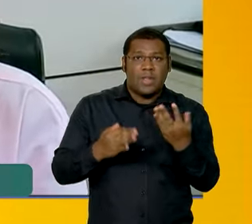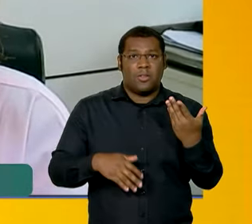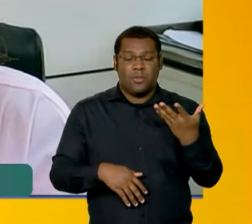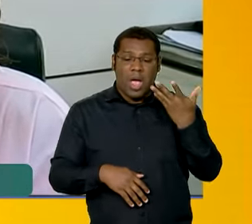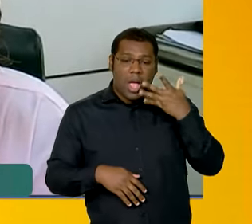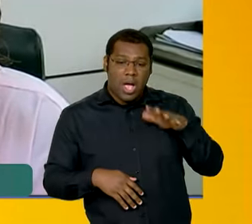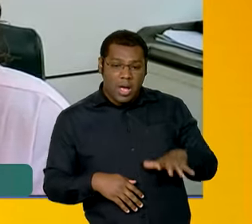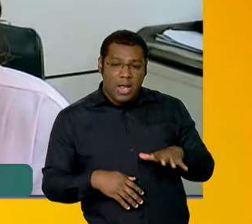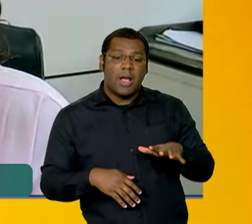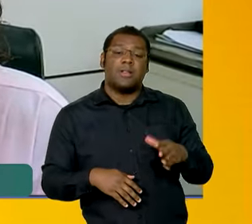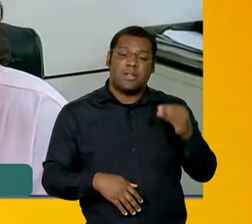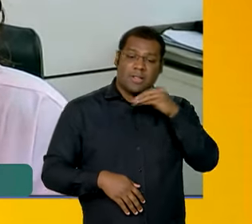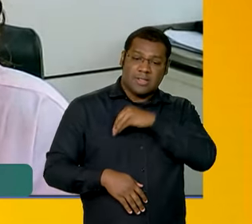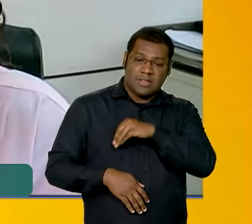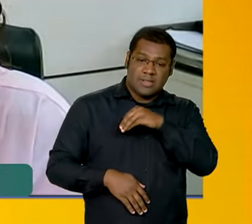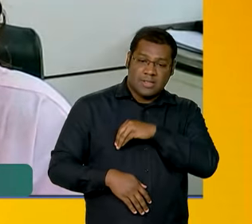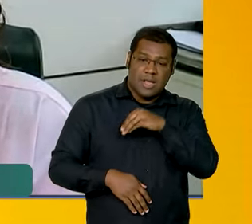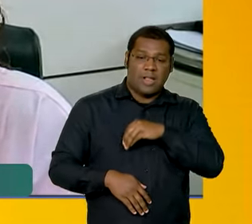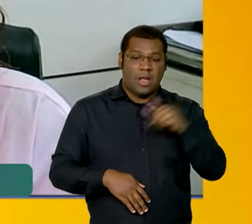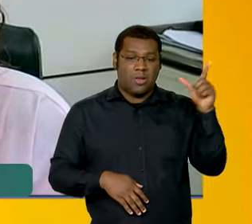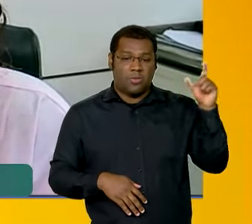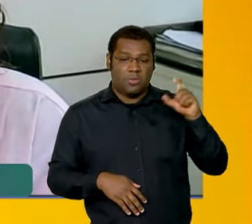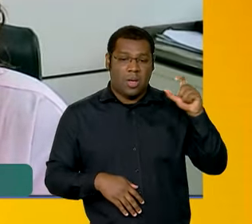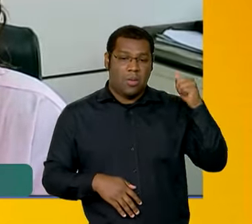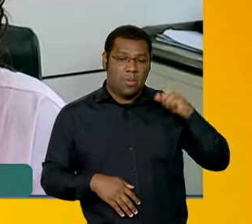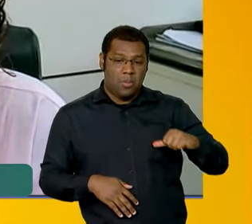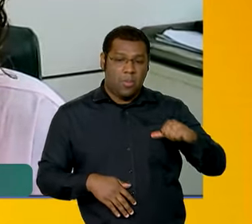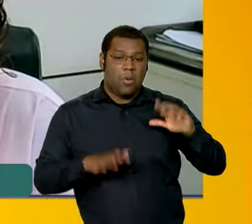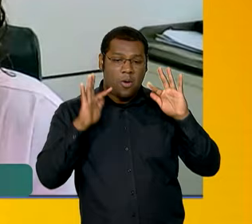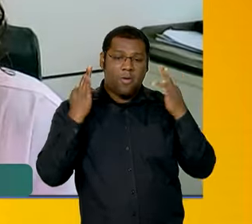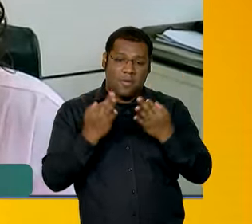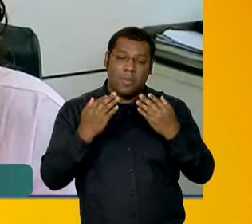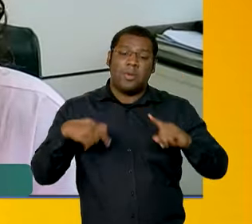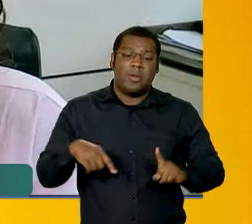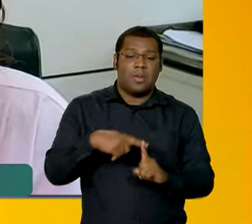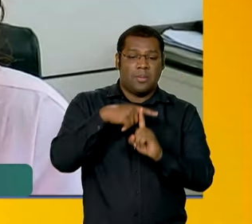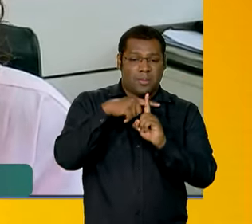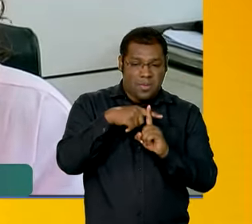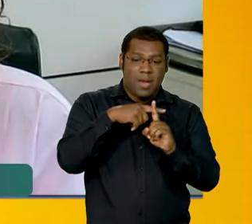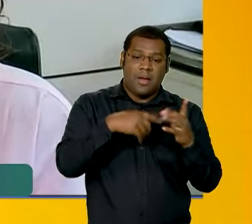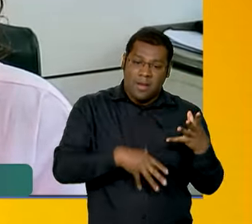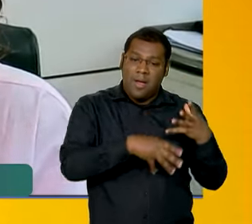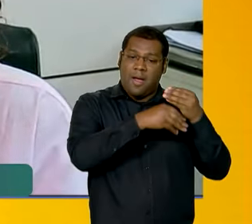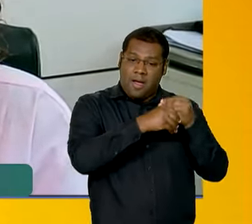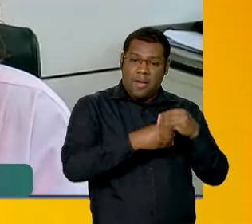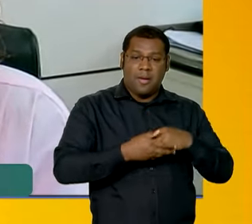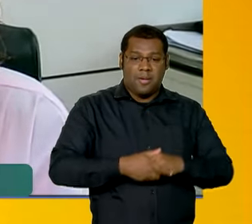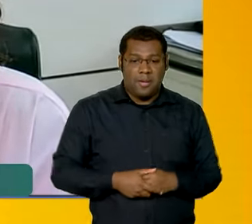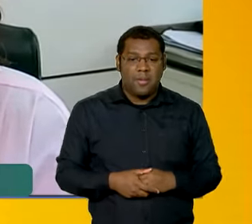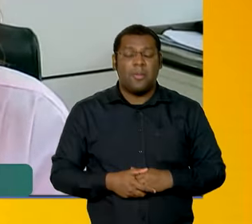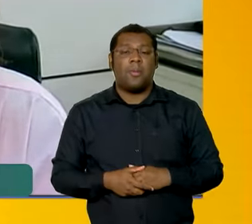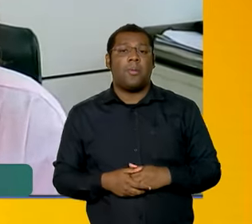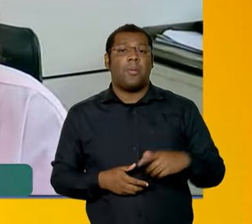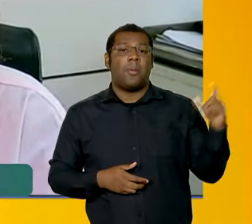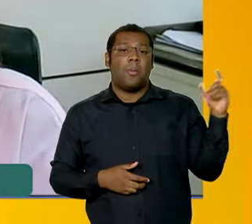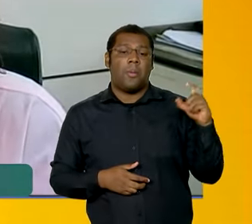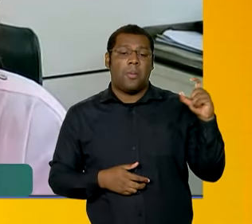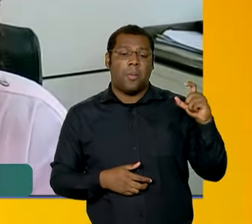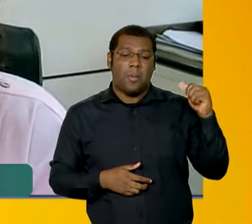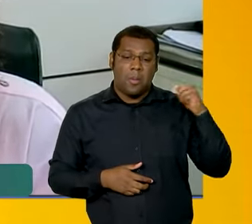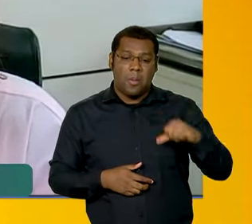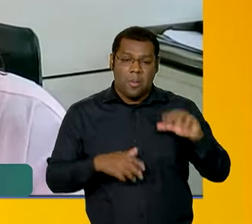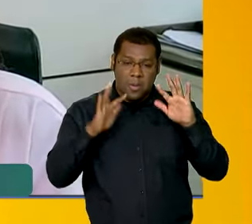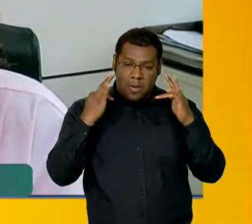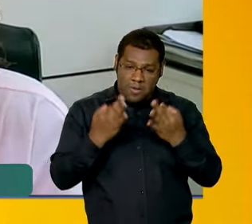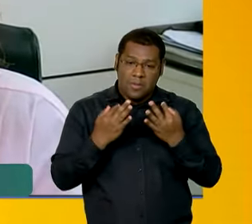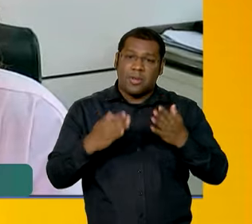adicional específico voltado para a primeira infância. E isso é muito importante quando a gente pensa no Bolsa como importante para a gente